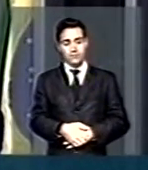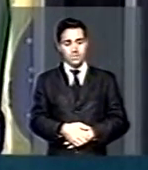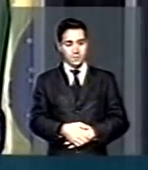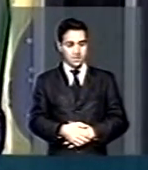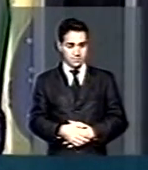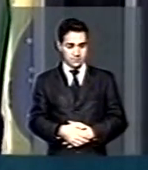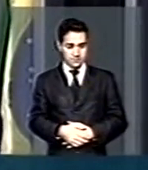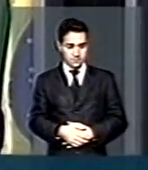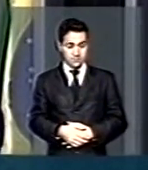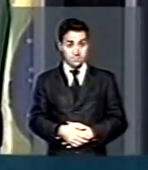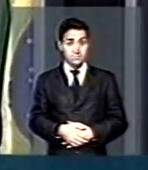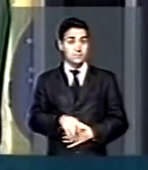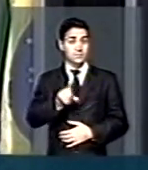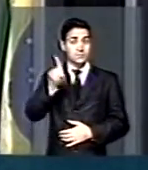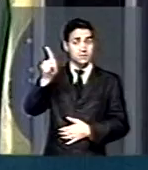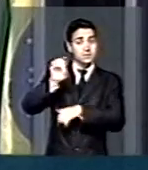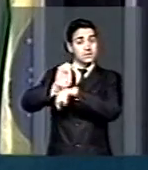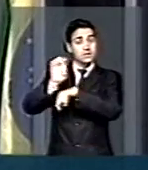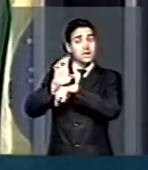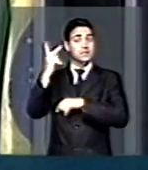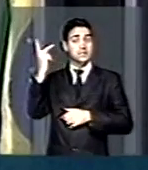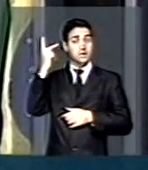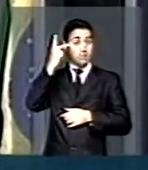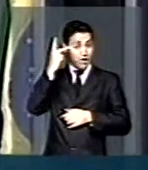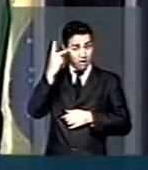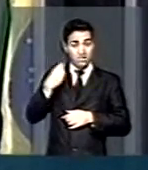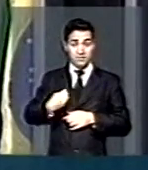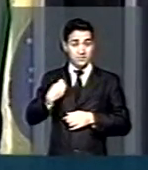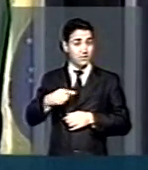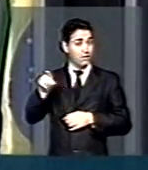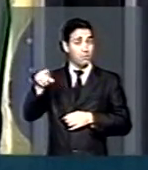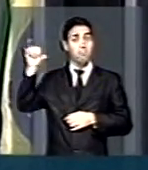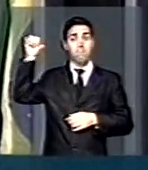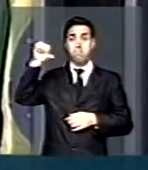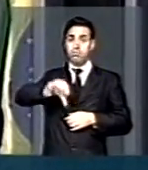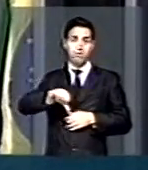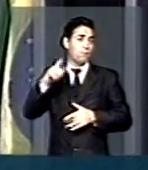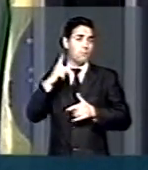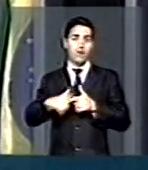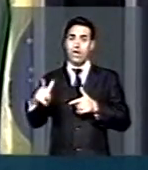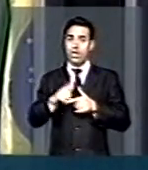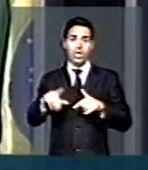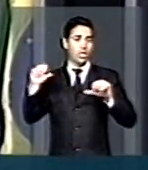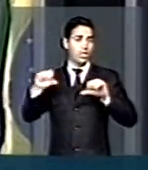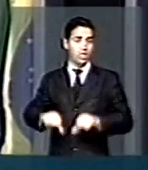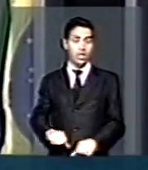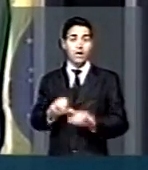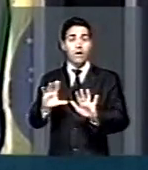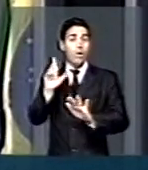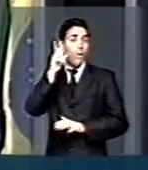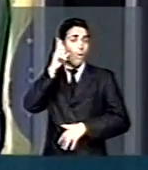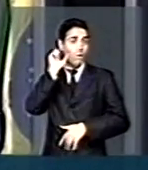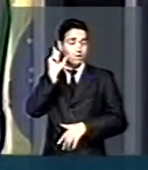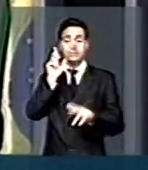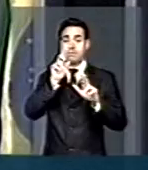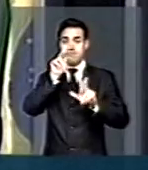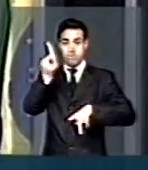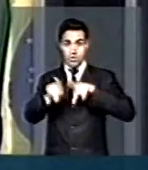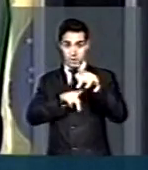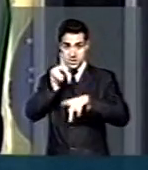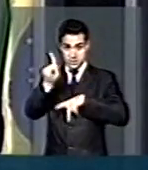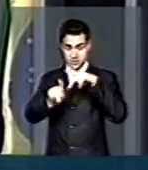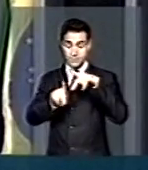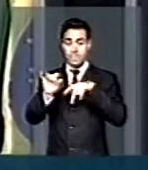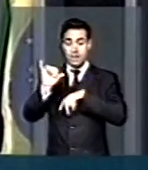A situação em São Paulo é para lá de crítica. Ontem, a população da capital